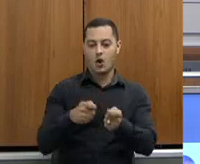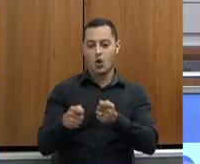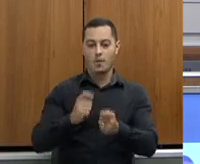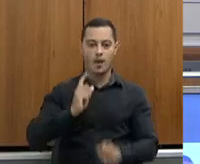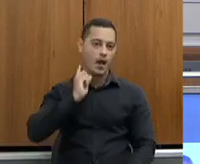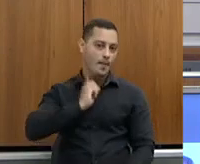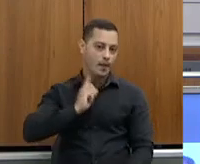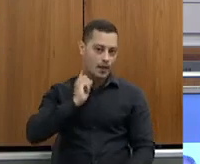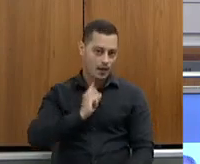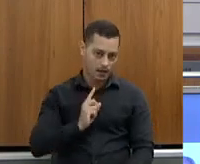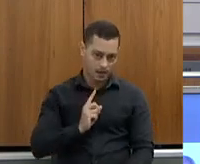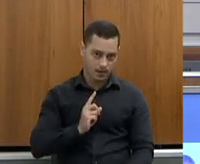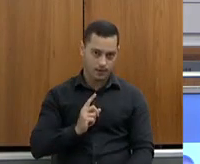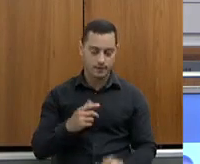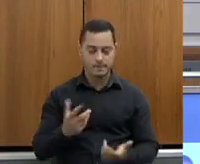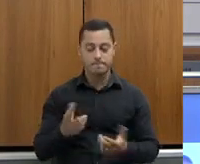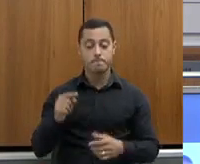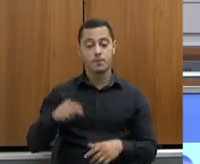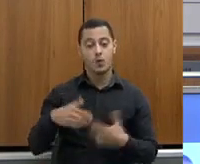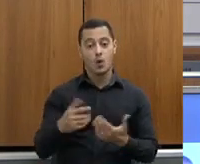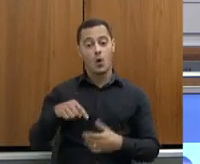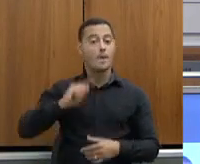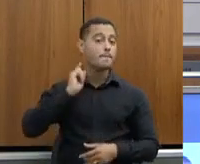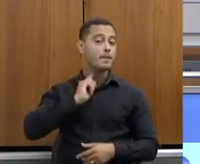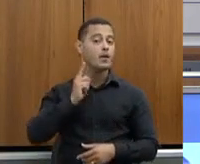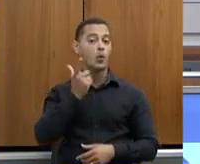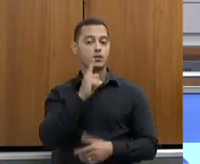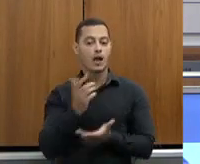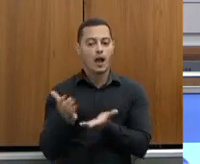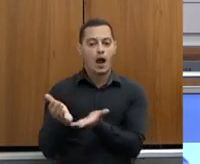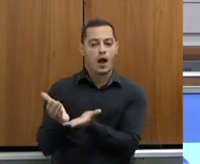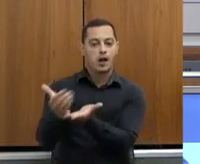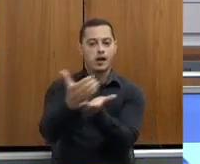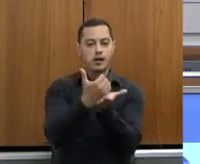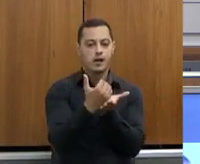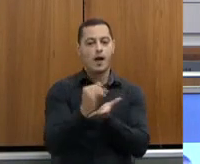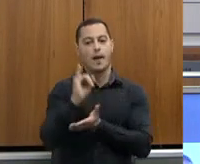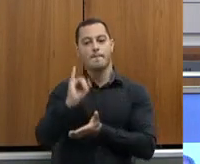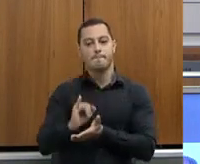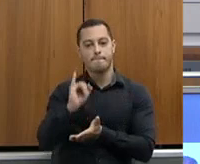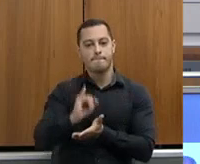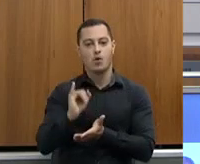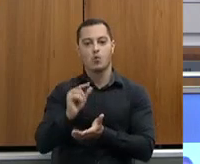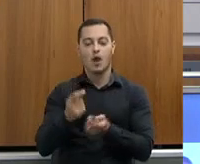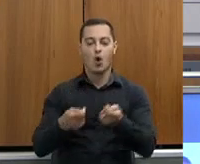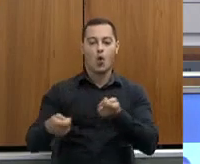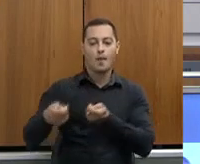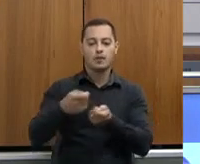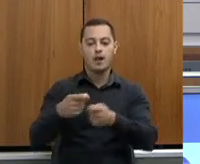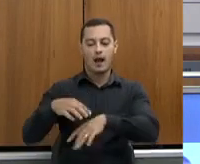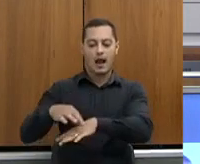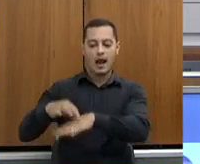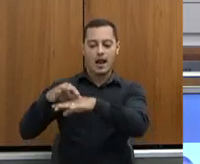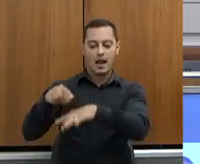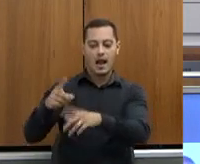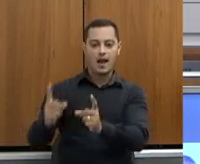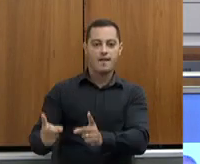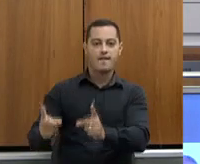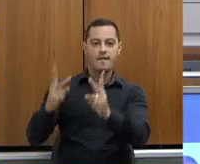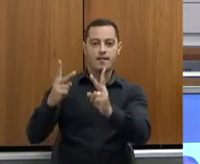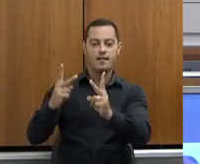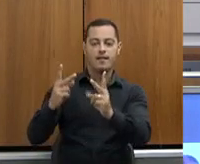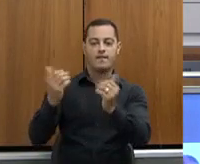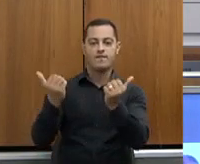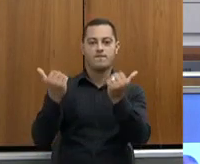passaria a arrecadar de impostos considerando essa valorização da carne no mercado internacional? Quais os